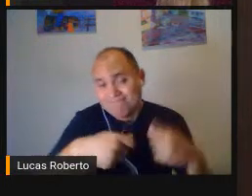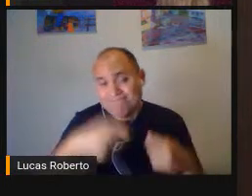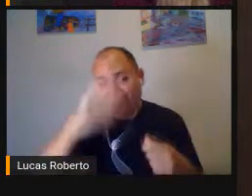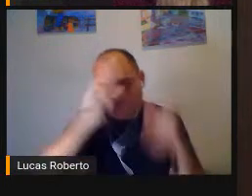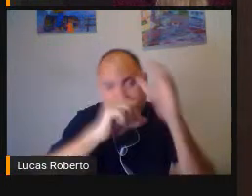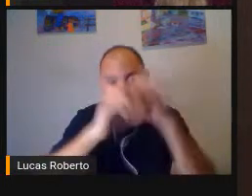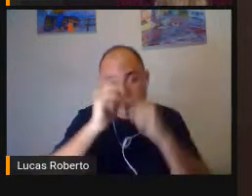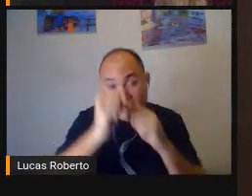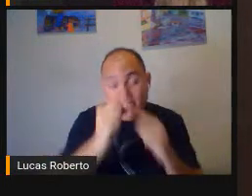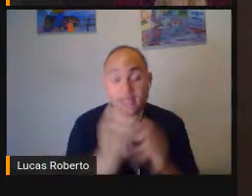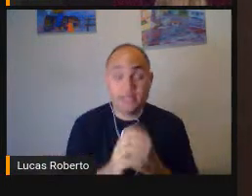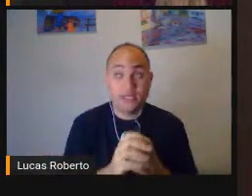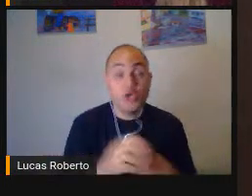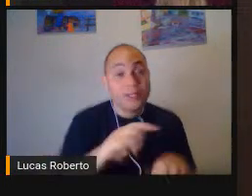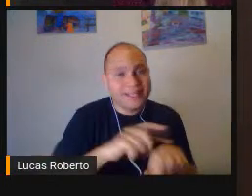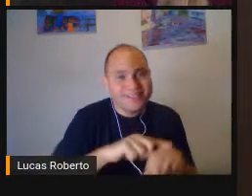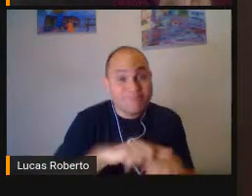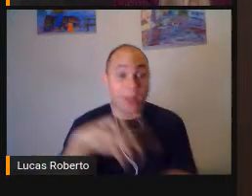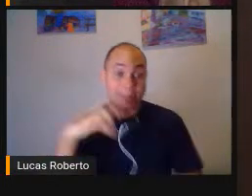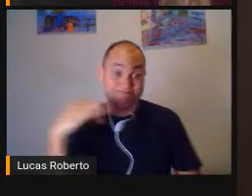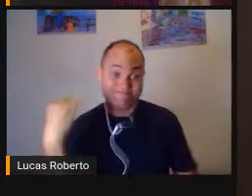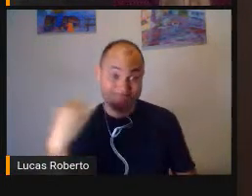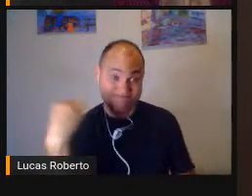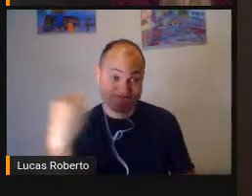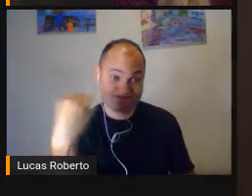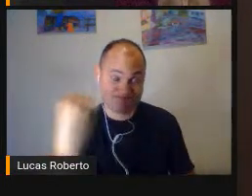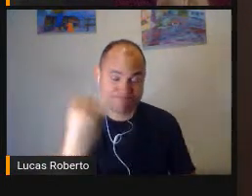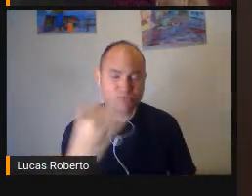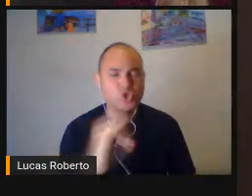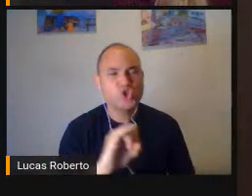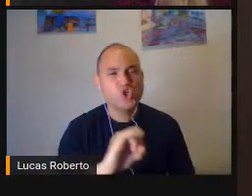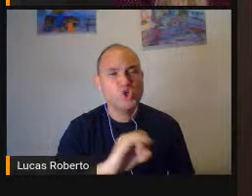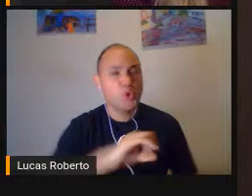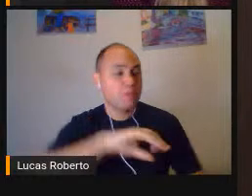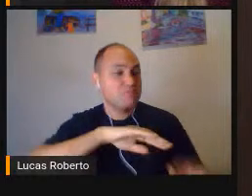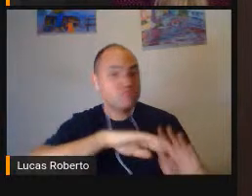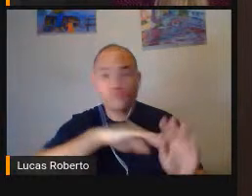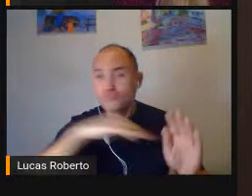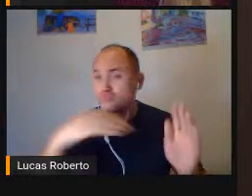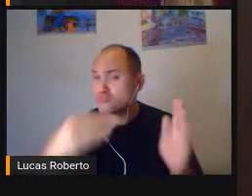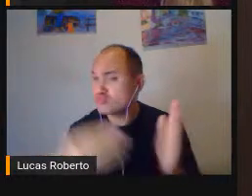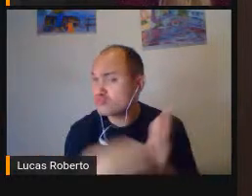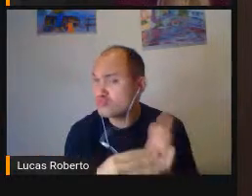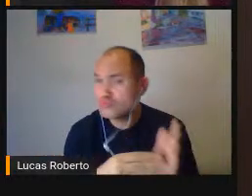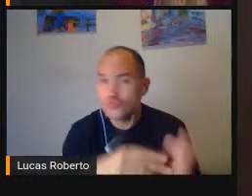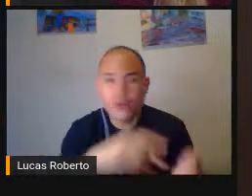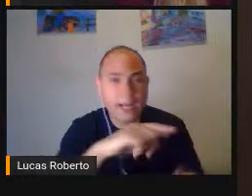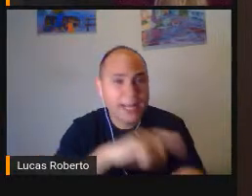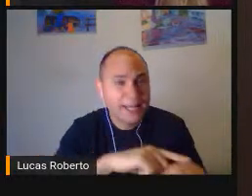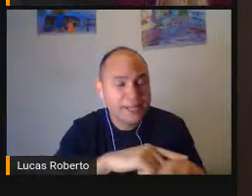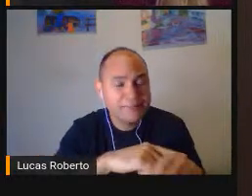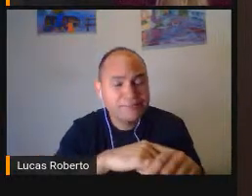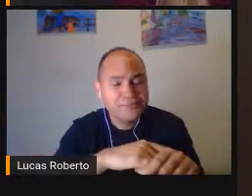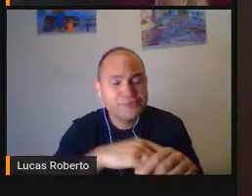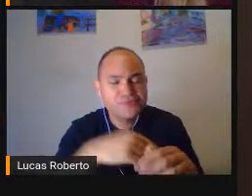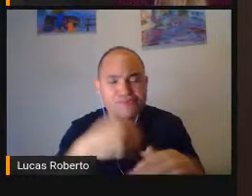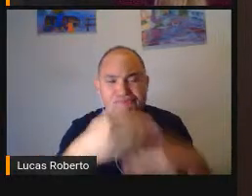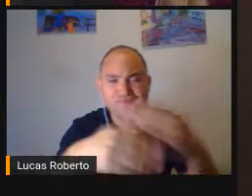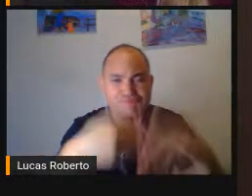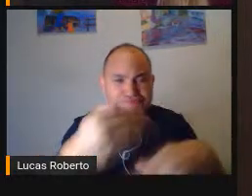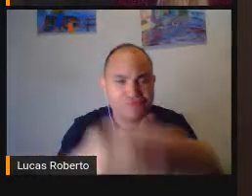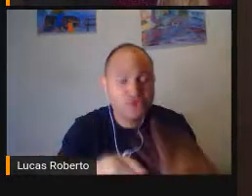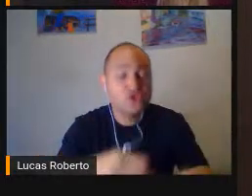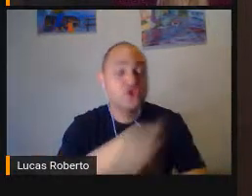momento É de suma importância Para toda a vida estudantil Daquele estudante Então se Uma